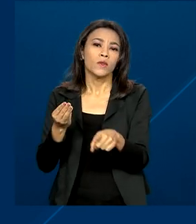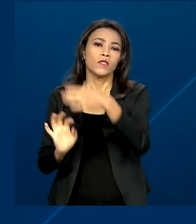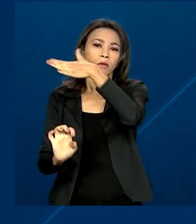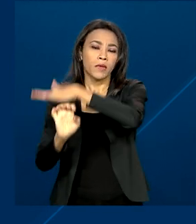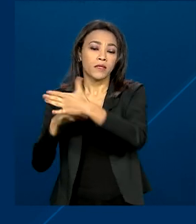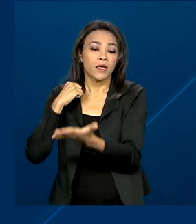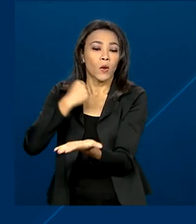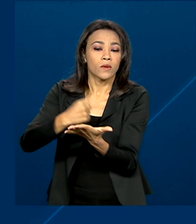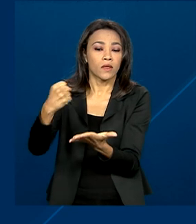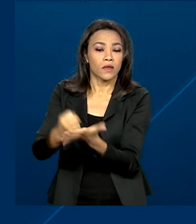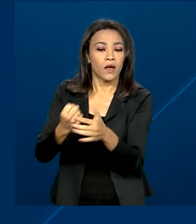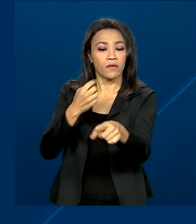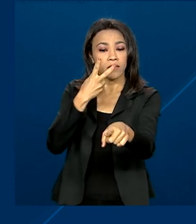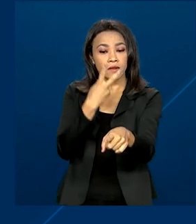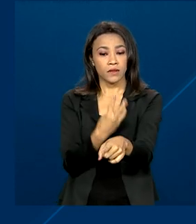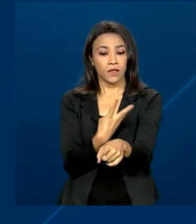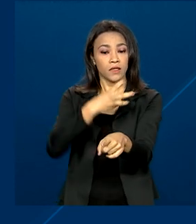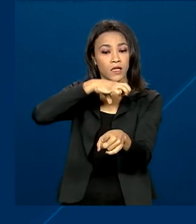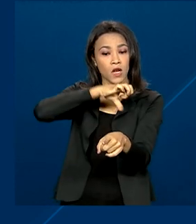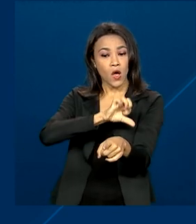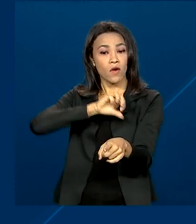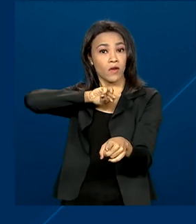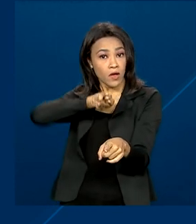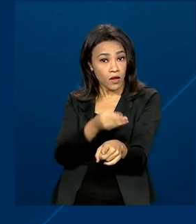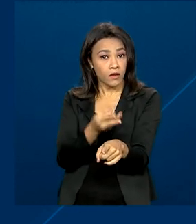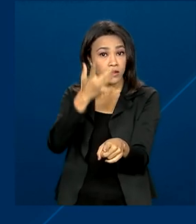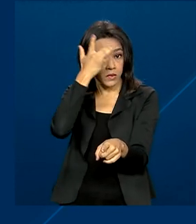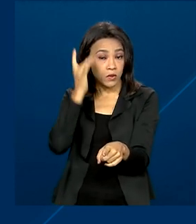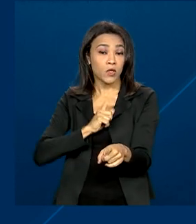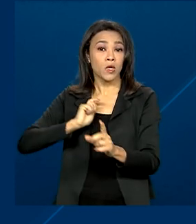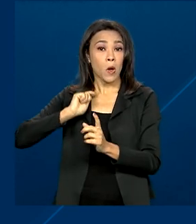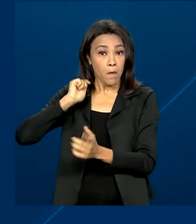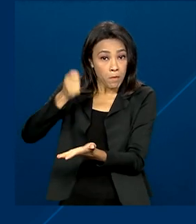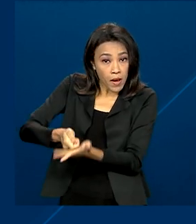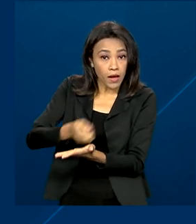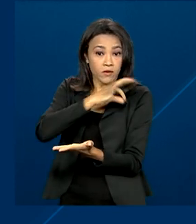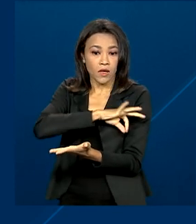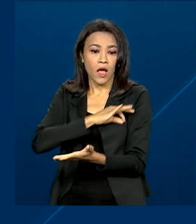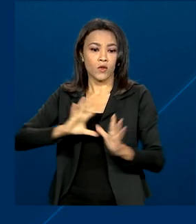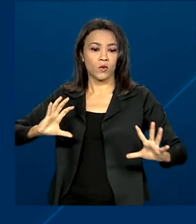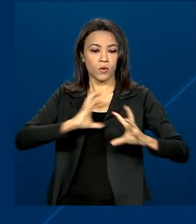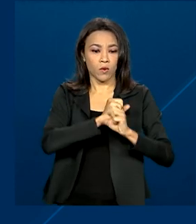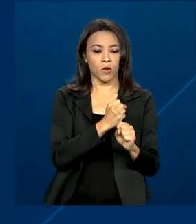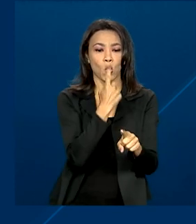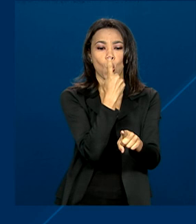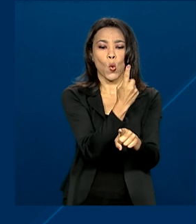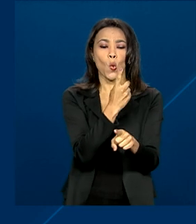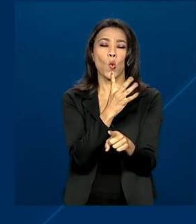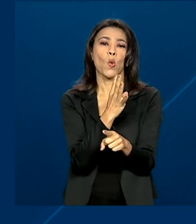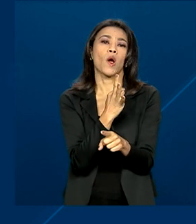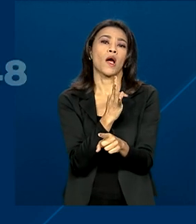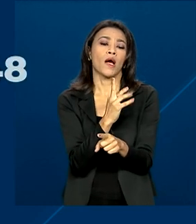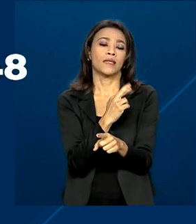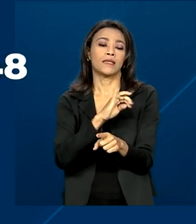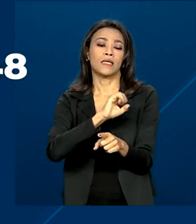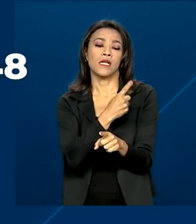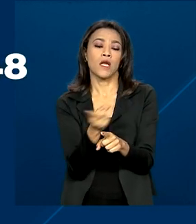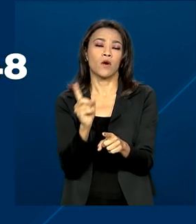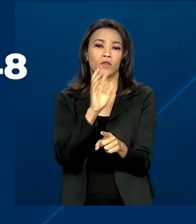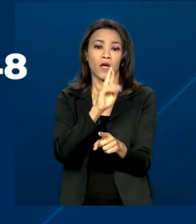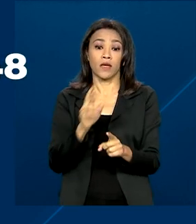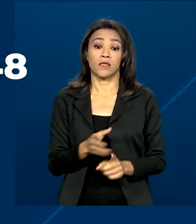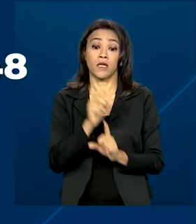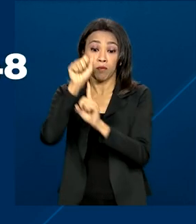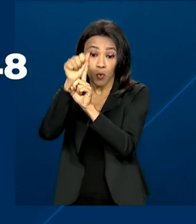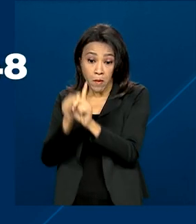39 milhões de pessoas. Os salários pagos somaram um trilhão de reais e o salário médio mensal